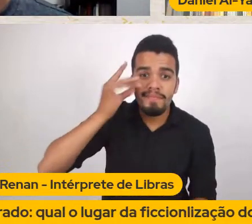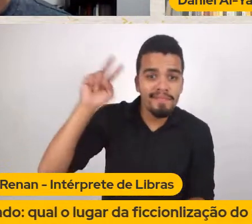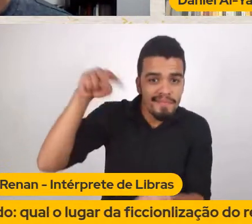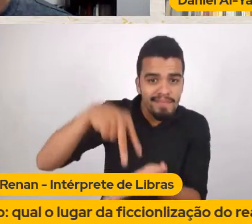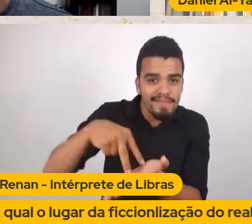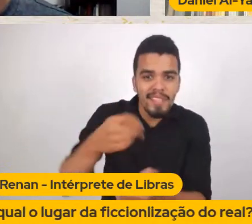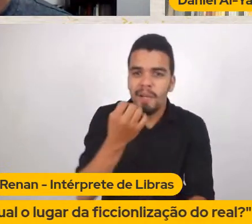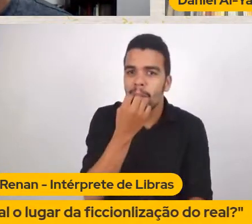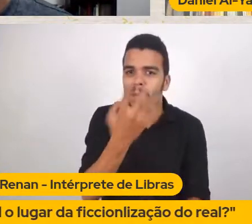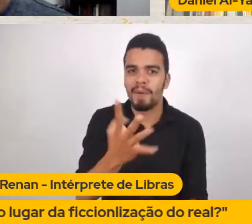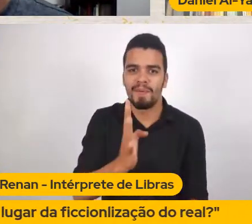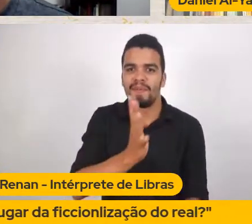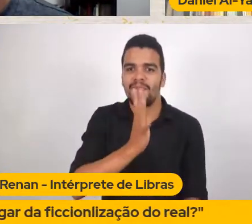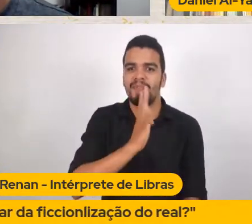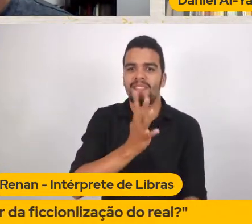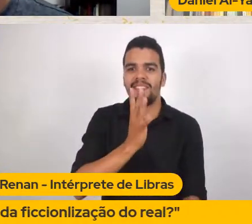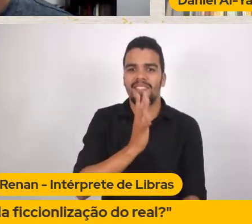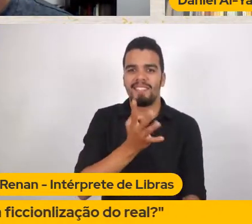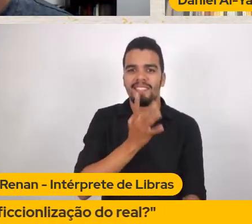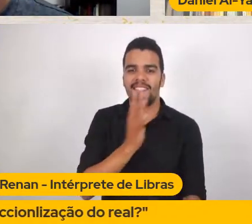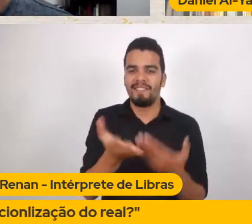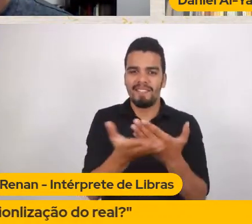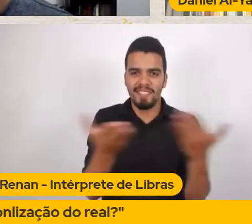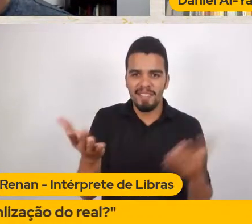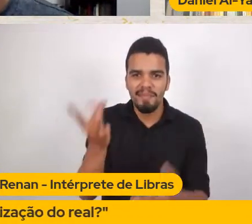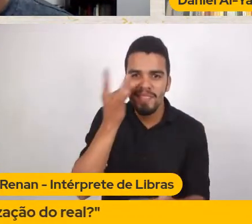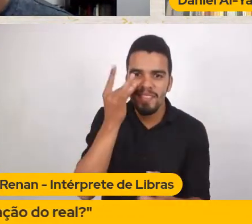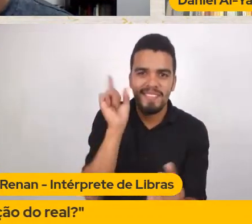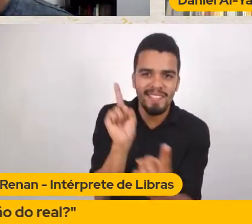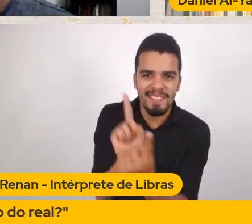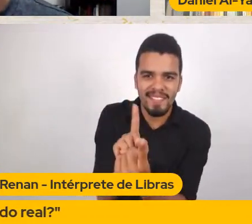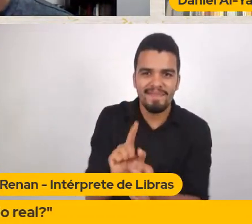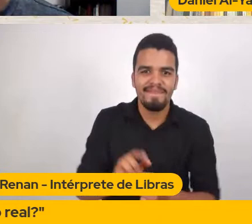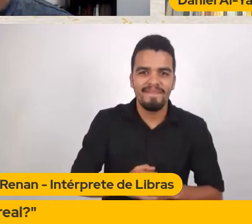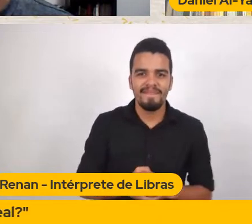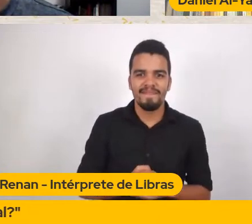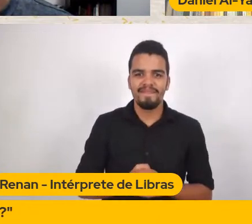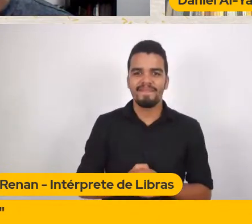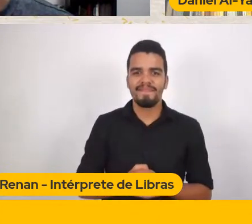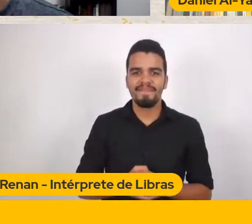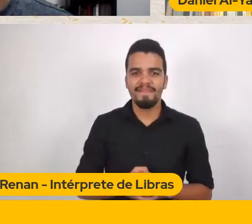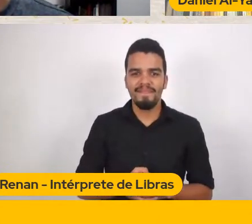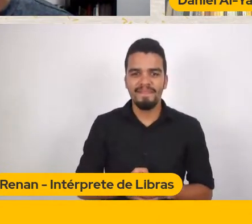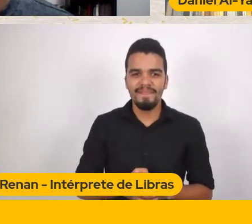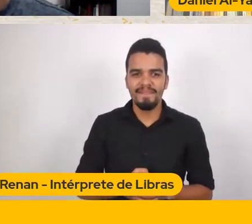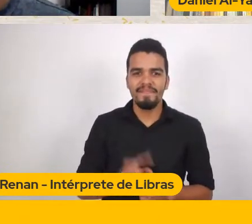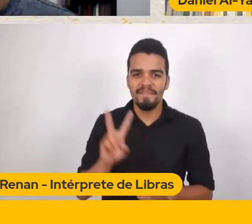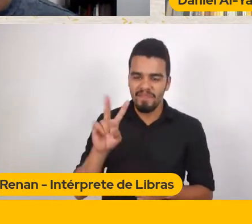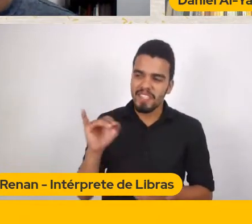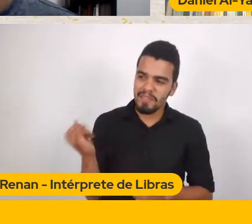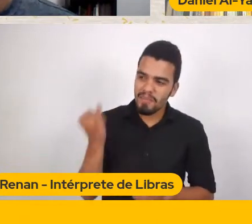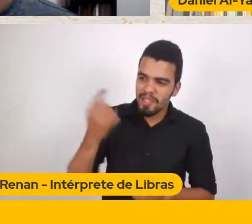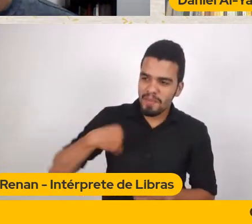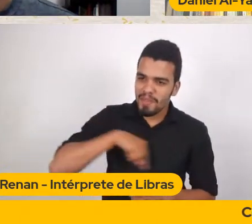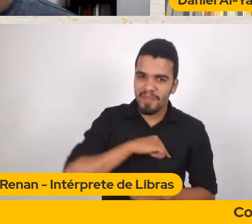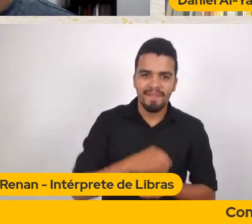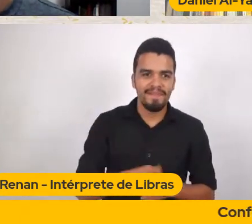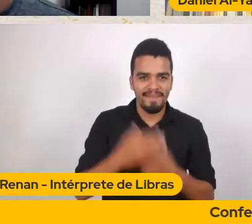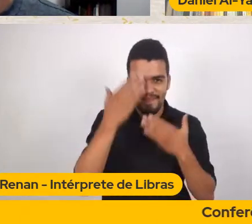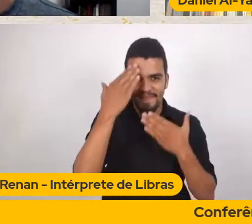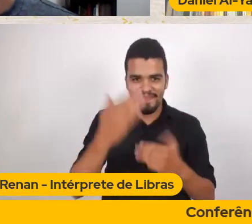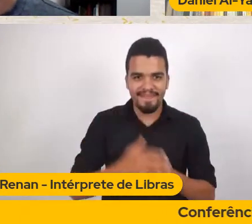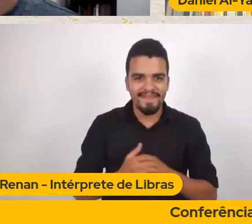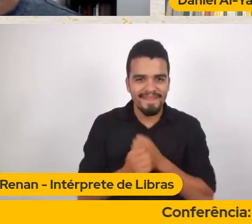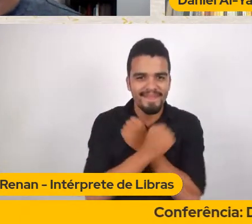aí Vocês Pessoalmente A universidade Sim Sim Vai ser uma honra Muito obrigado Um abraço Um